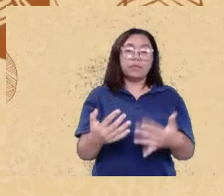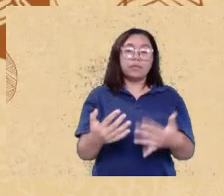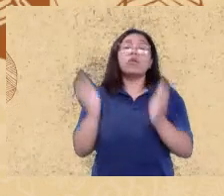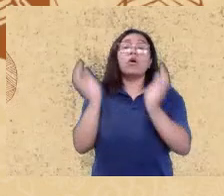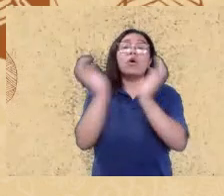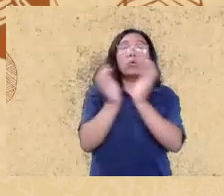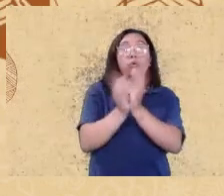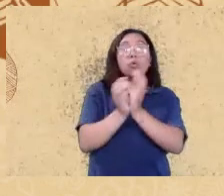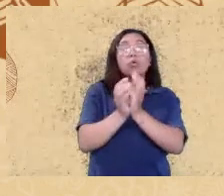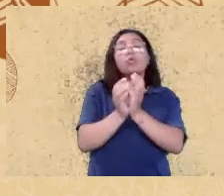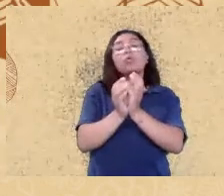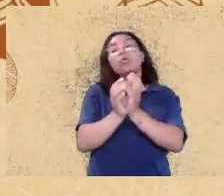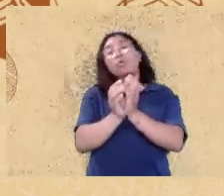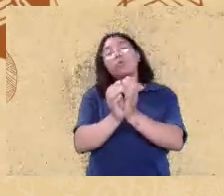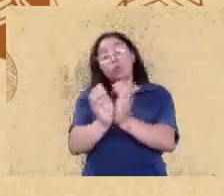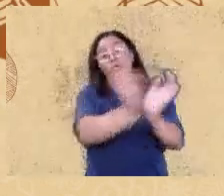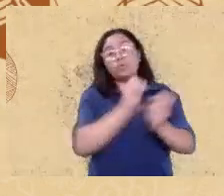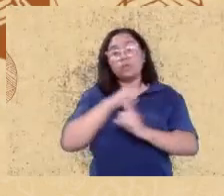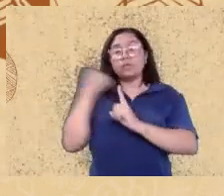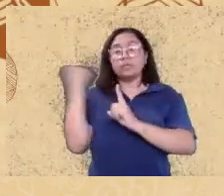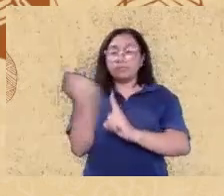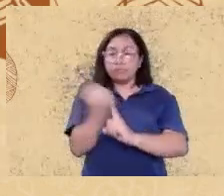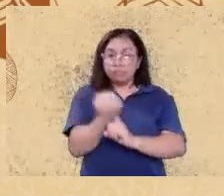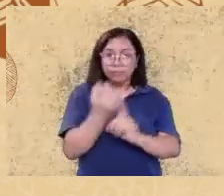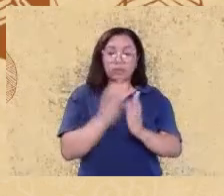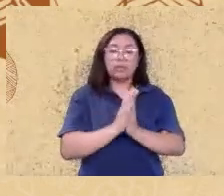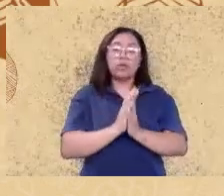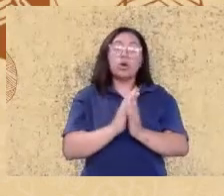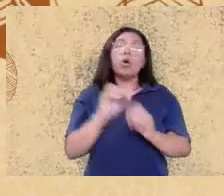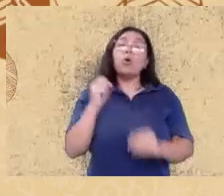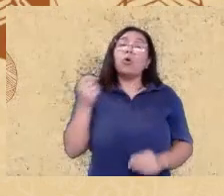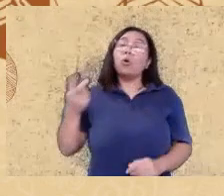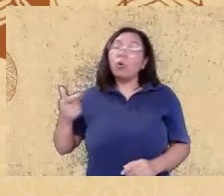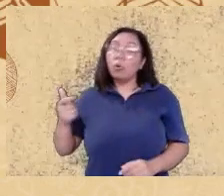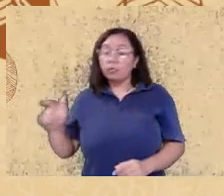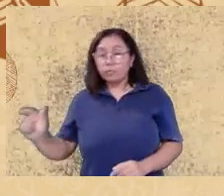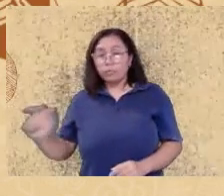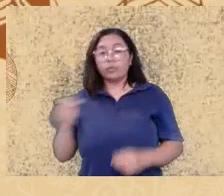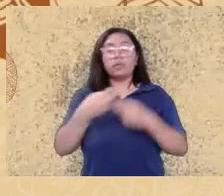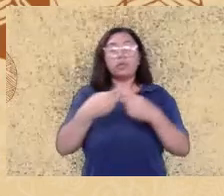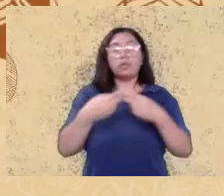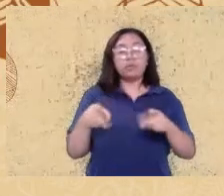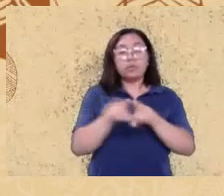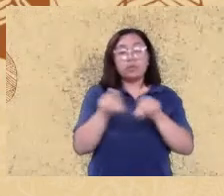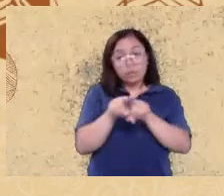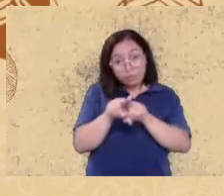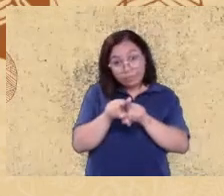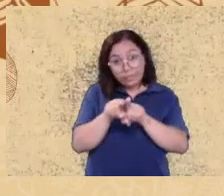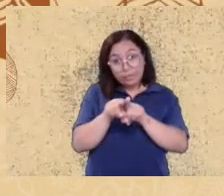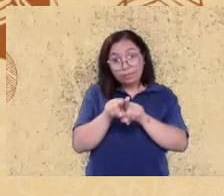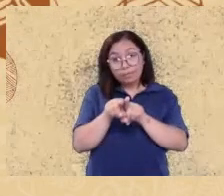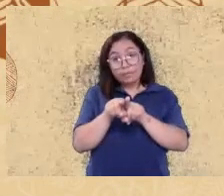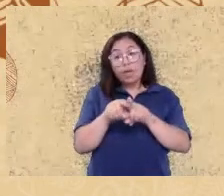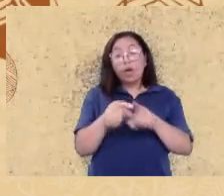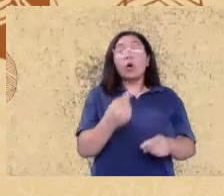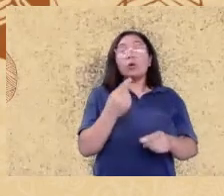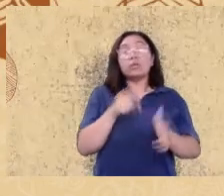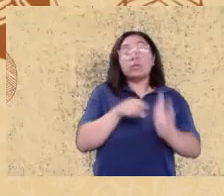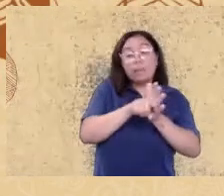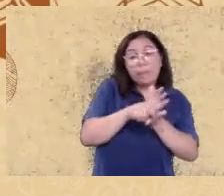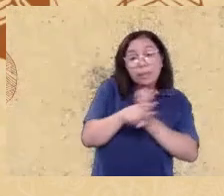outro aspecto que nós podemos identificar é que nessa pesquisa apenas um elemento ele foi